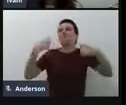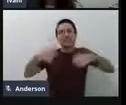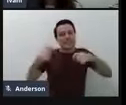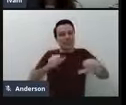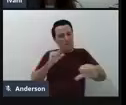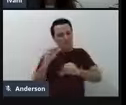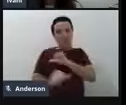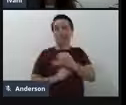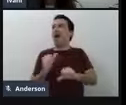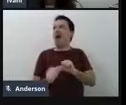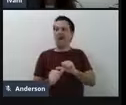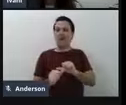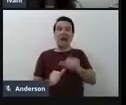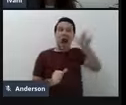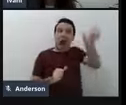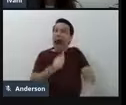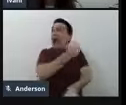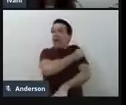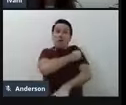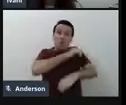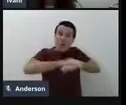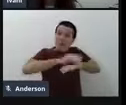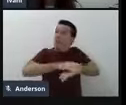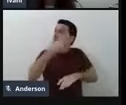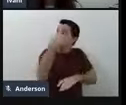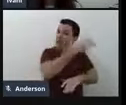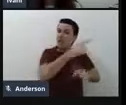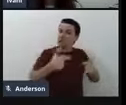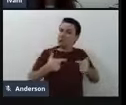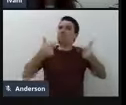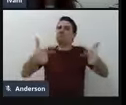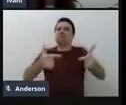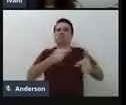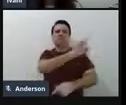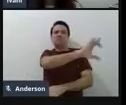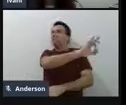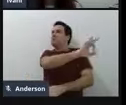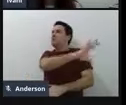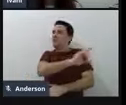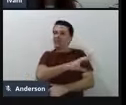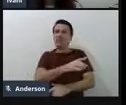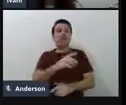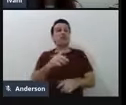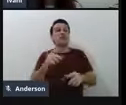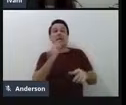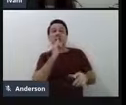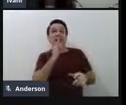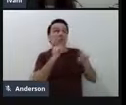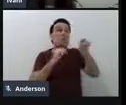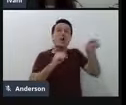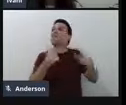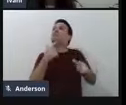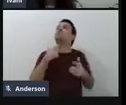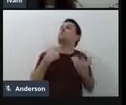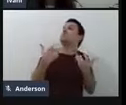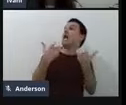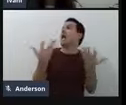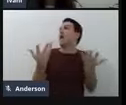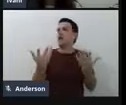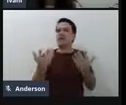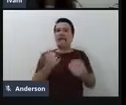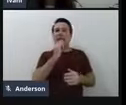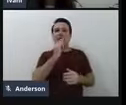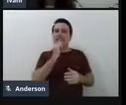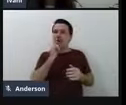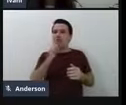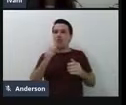Ivani, quando eles chegam para nós, de tentar entender a motivação do aluno, o que ele está aberto, como esse exemplo, ah, eu quero andar